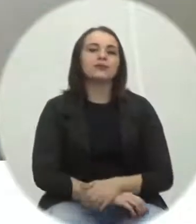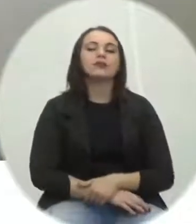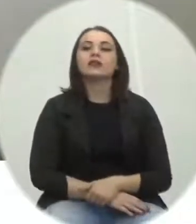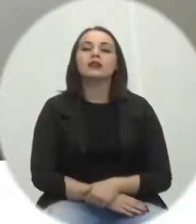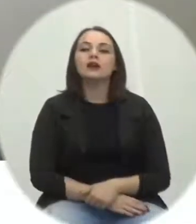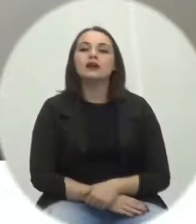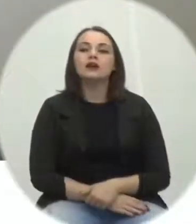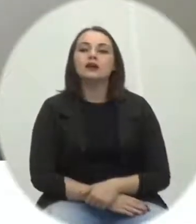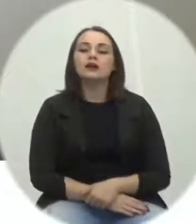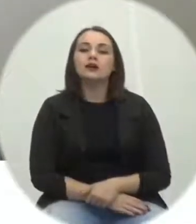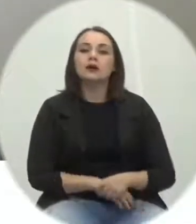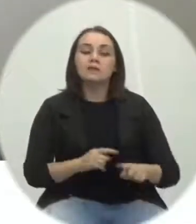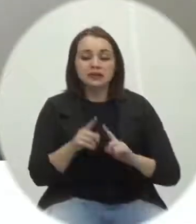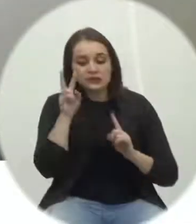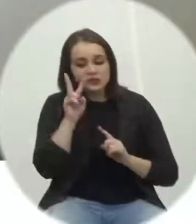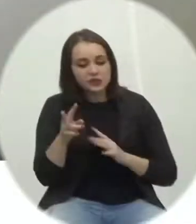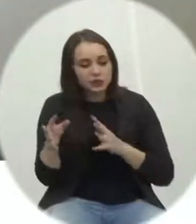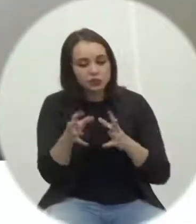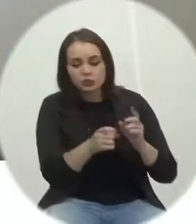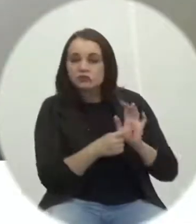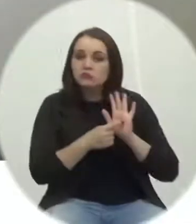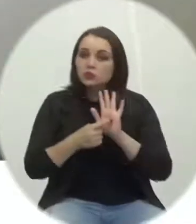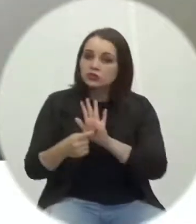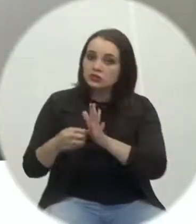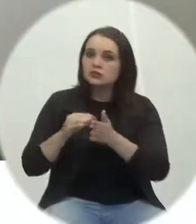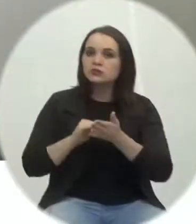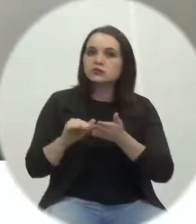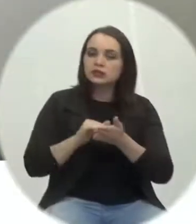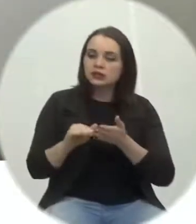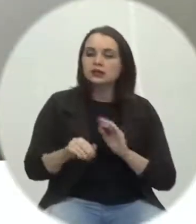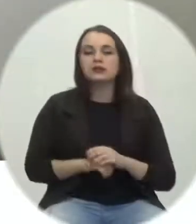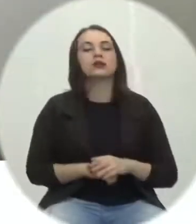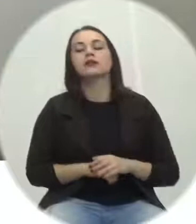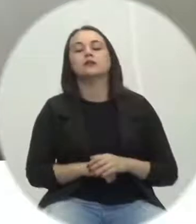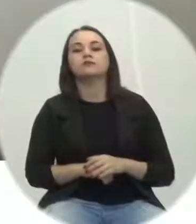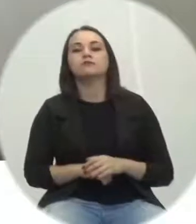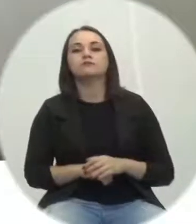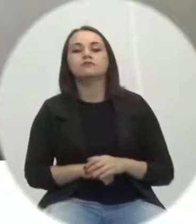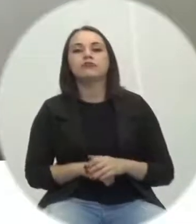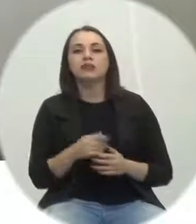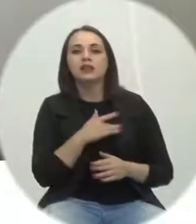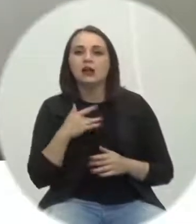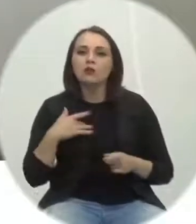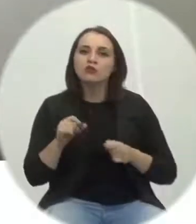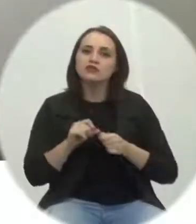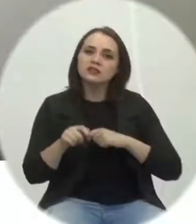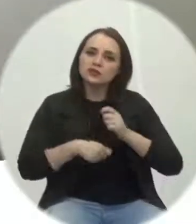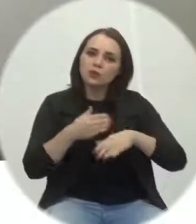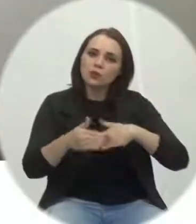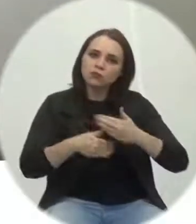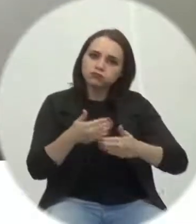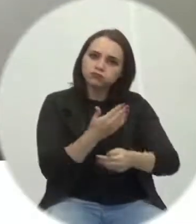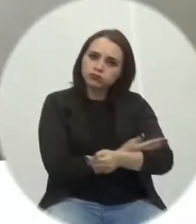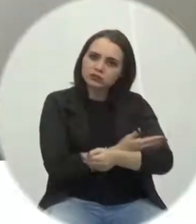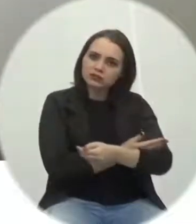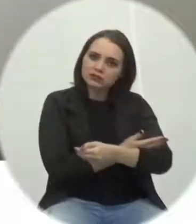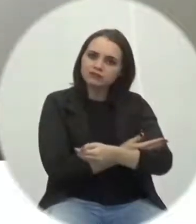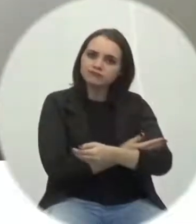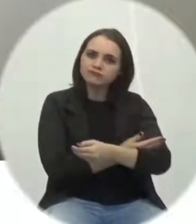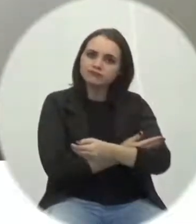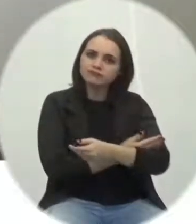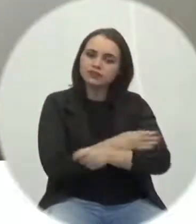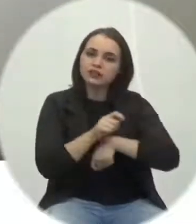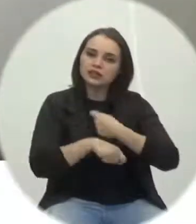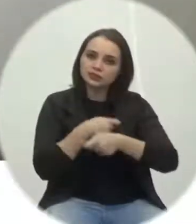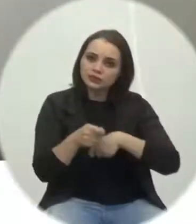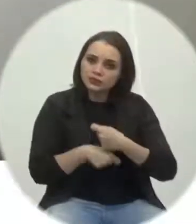mas levei tudo isso para o secretário, o Acelio Casagrande, que abriu um processo administrativo, até porque no